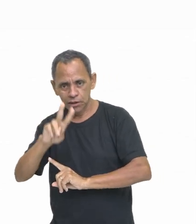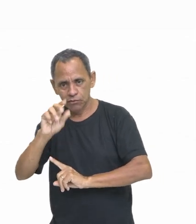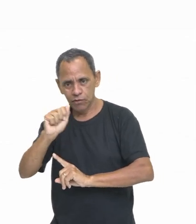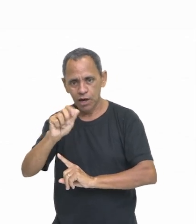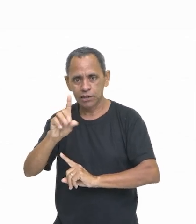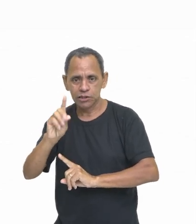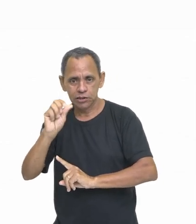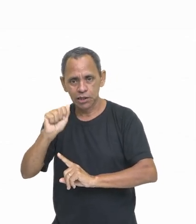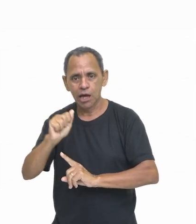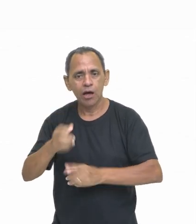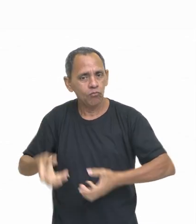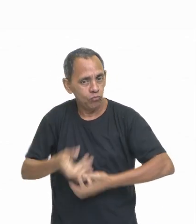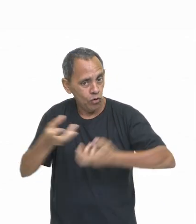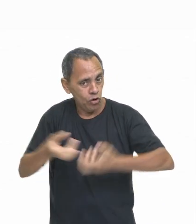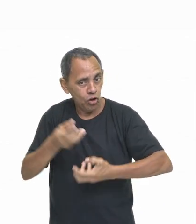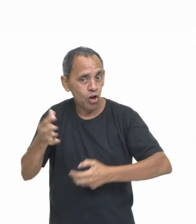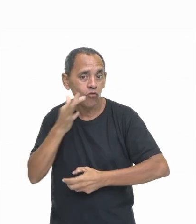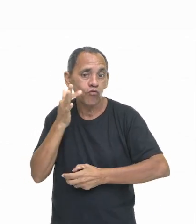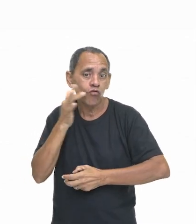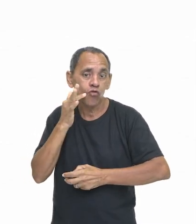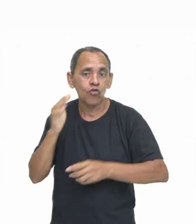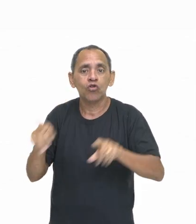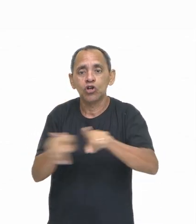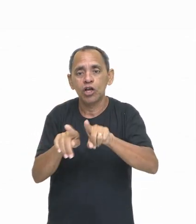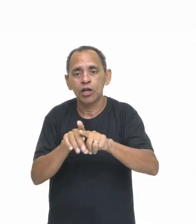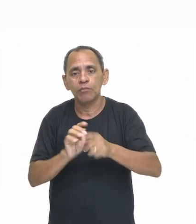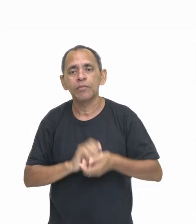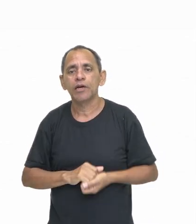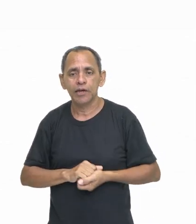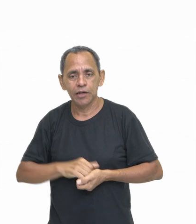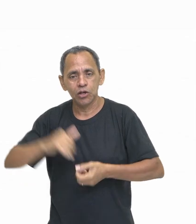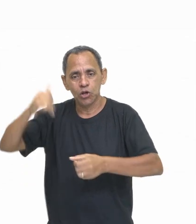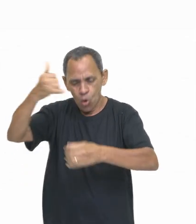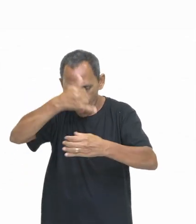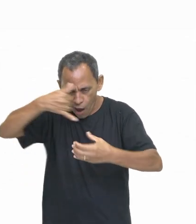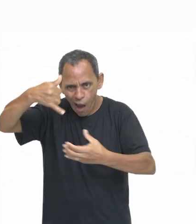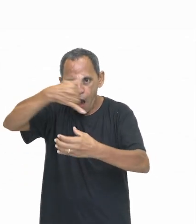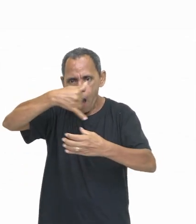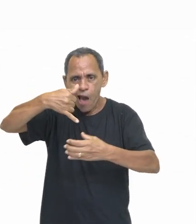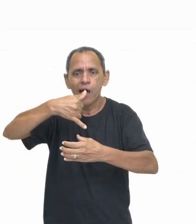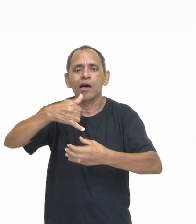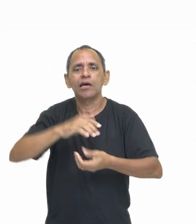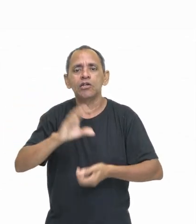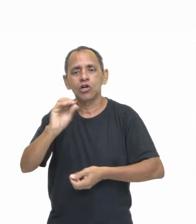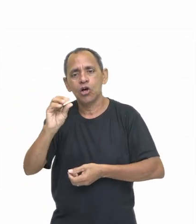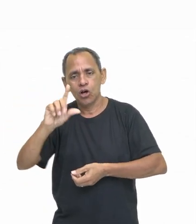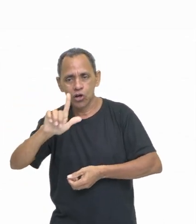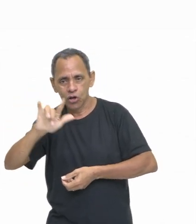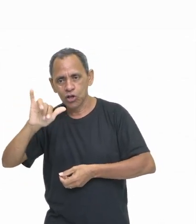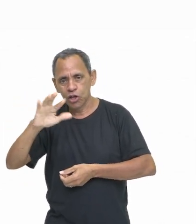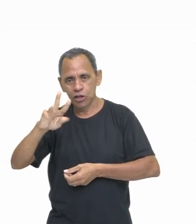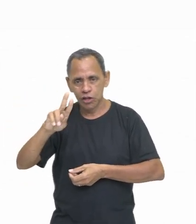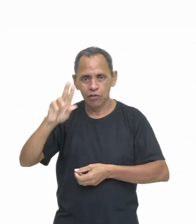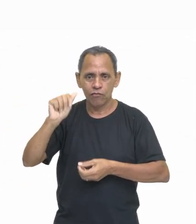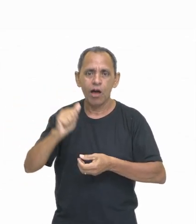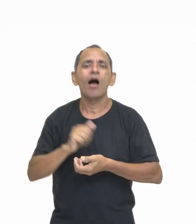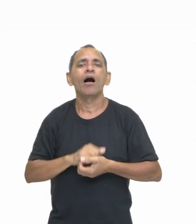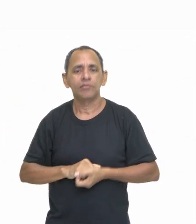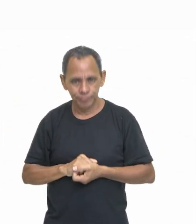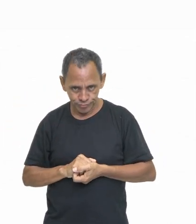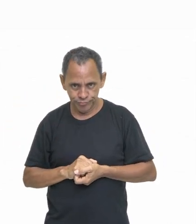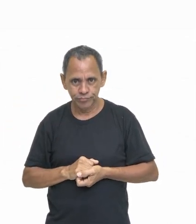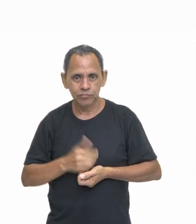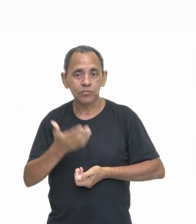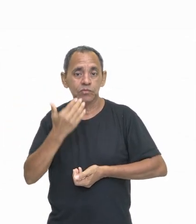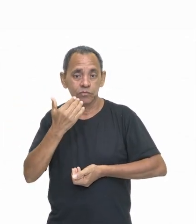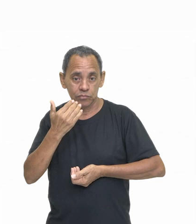legumes, frutas e azeite de oliva. O trigo era um alimento básico e sua produção sustentava a